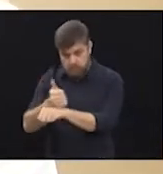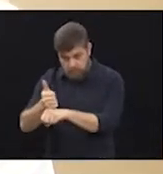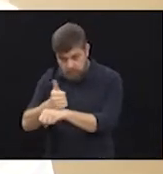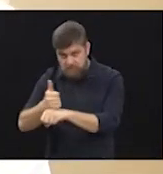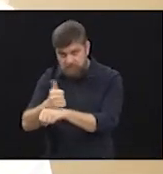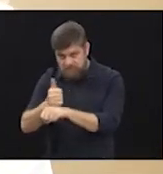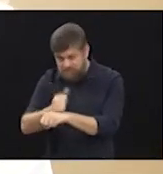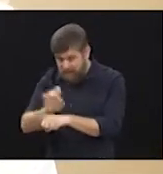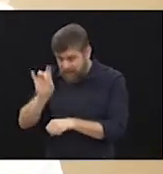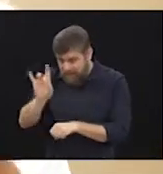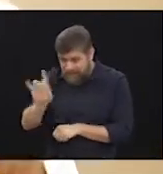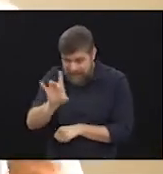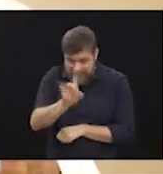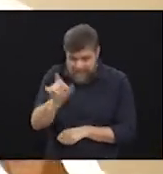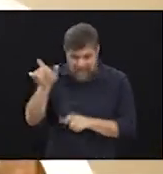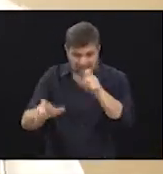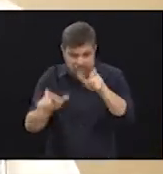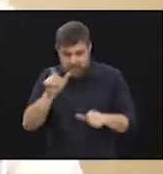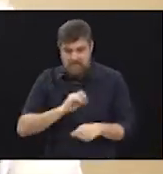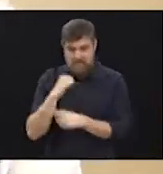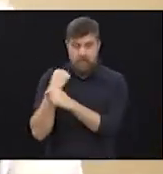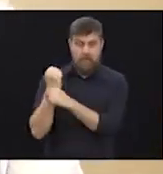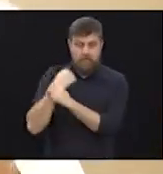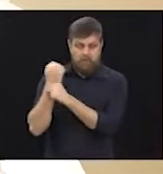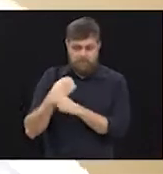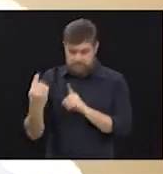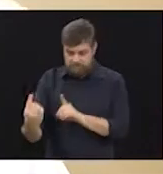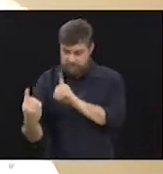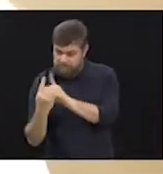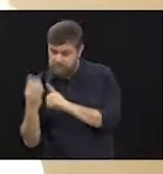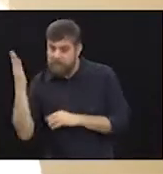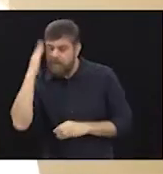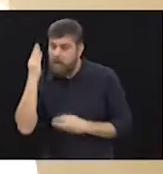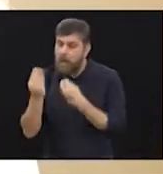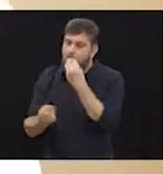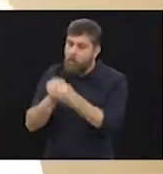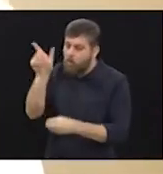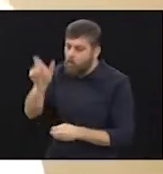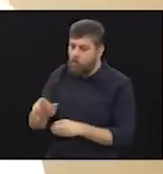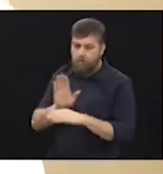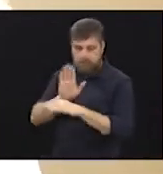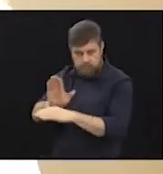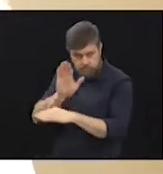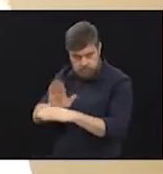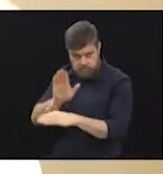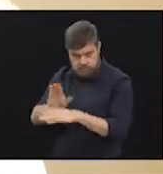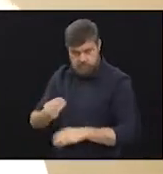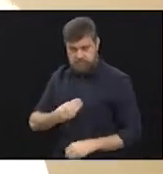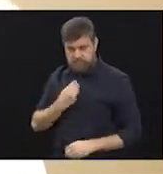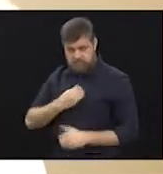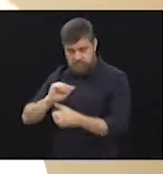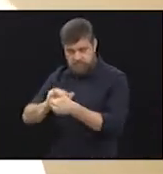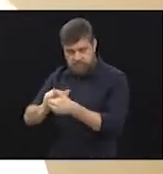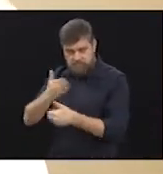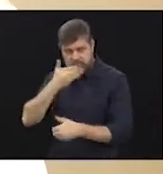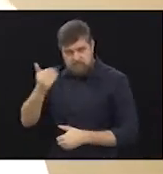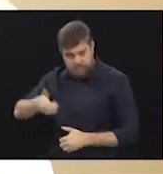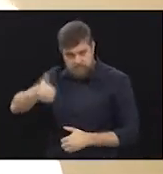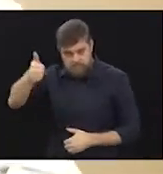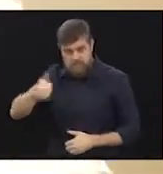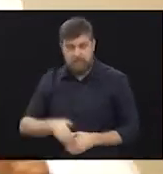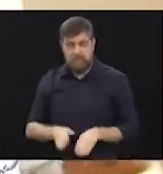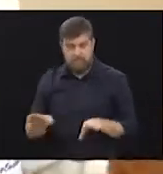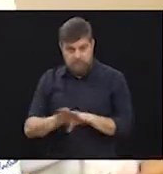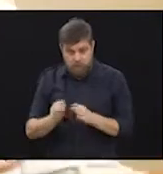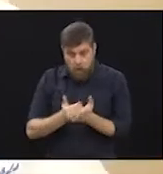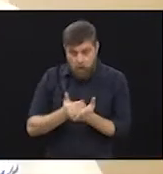desenhado para aquele paciente, observando as limitações dele, o que o exercício físico pode trazer de benefício para o paciente.